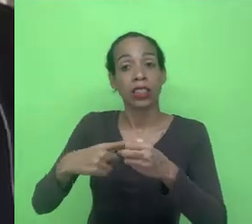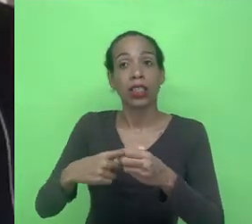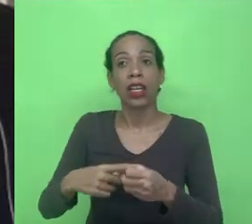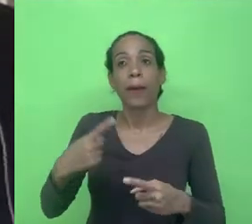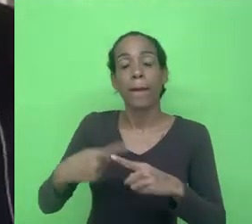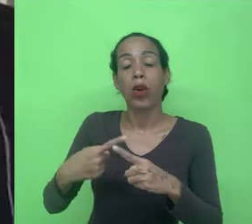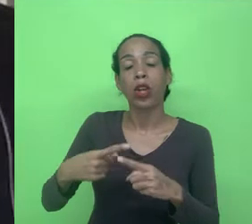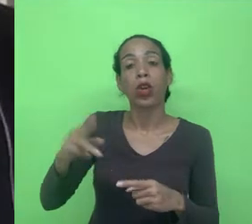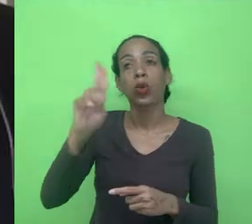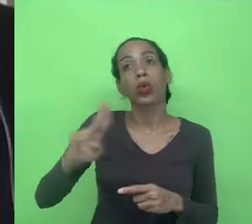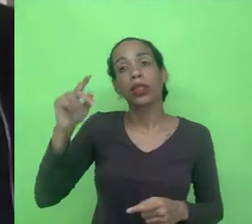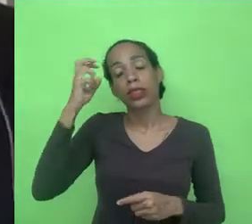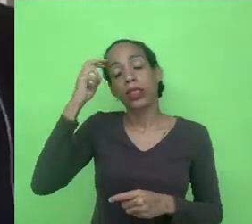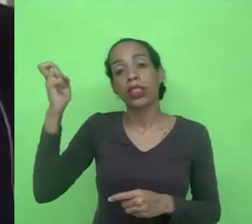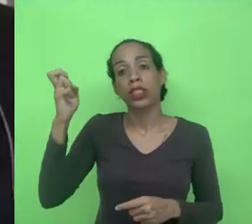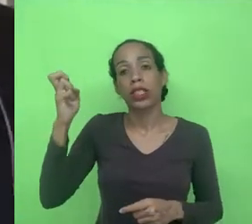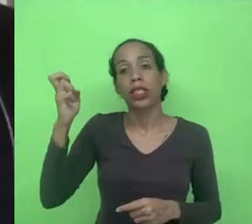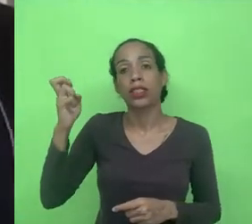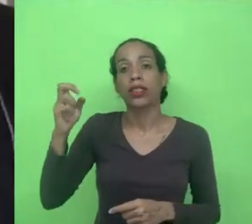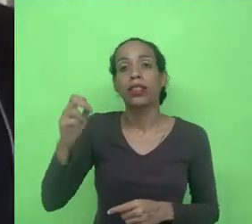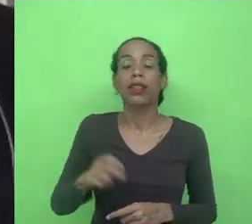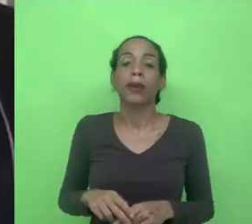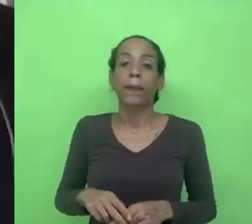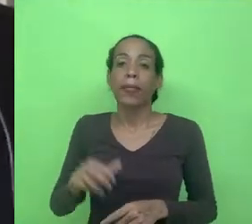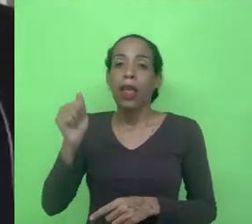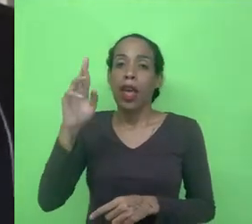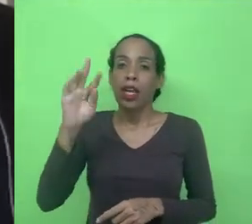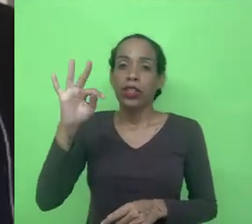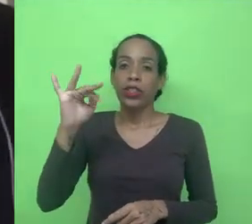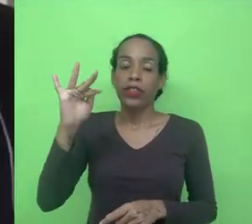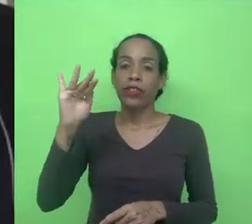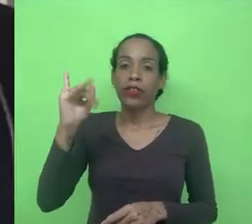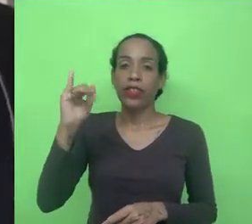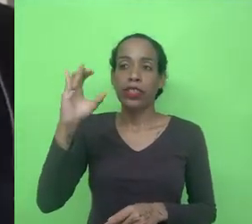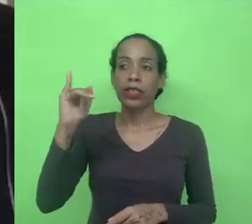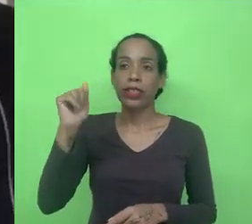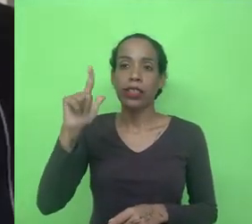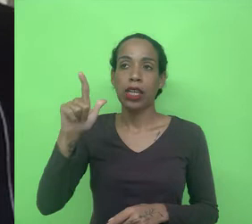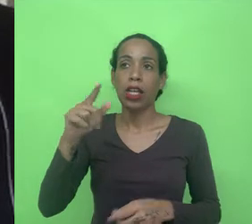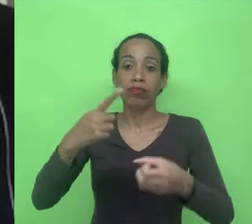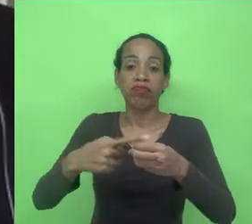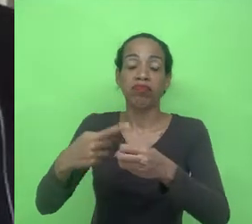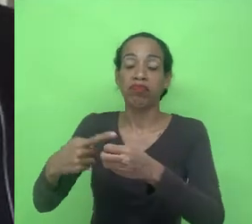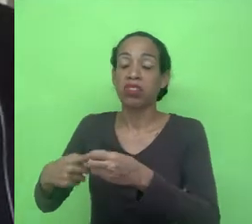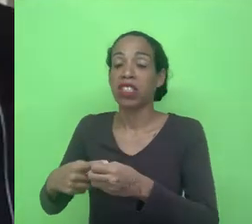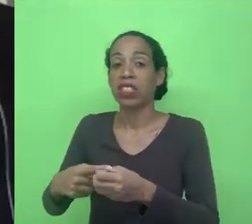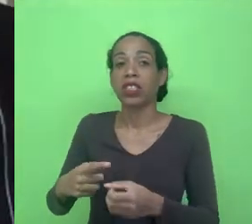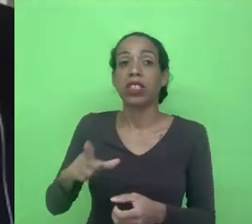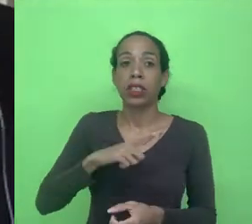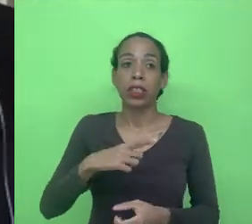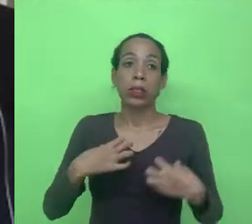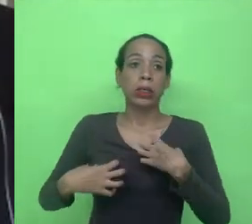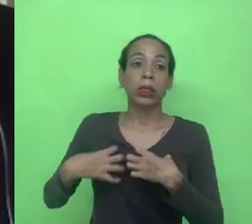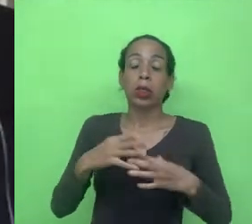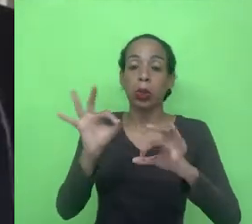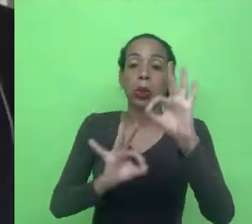fazendo rotas indeterminadamente em determinada cidade em certo sentido ela está controlando como o